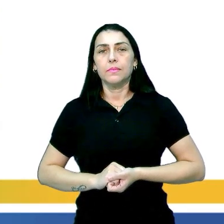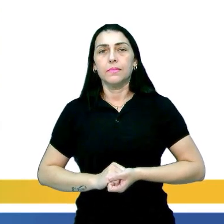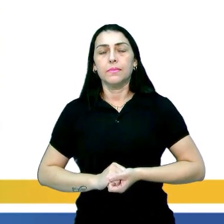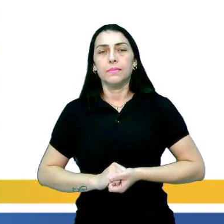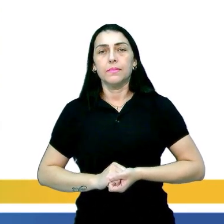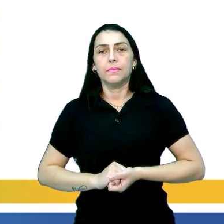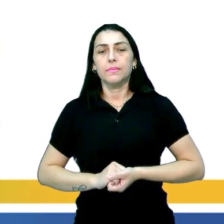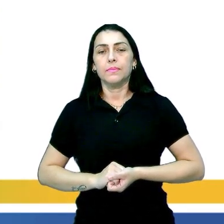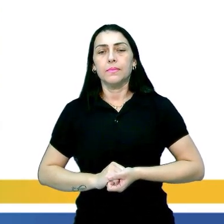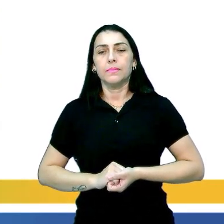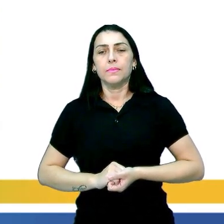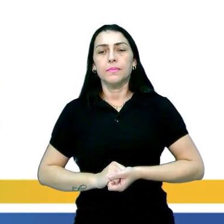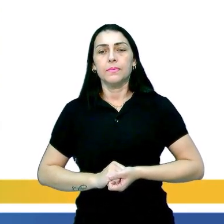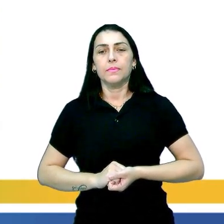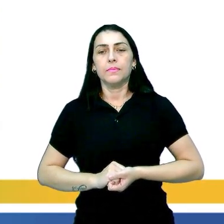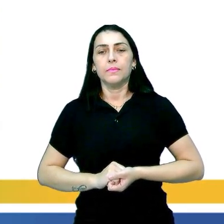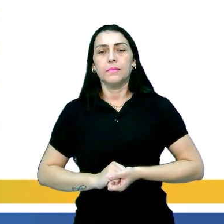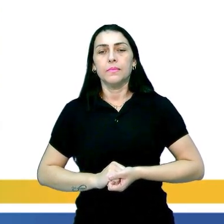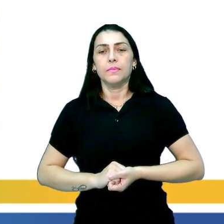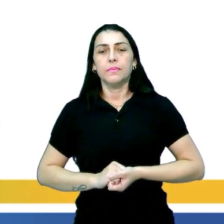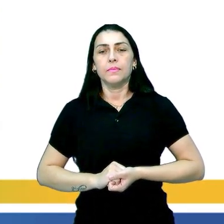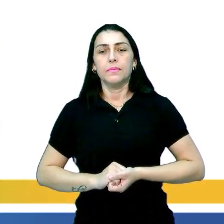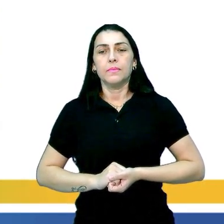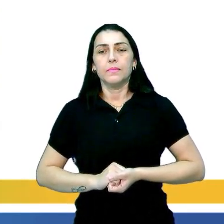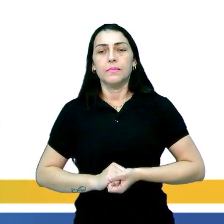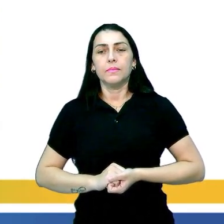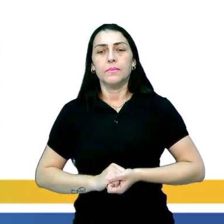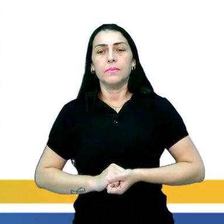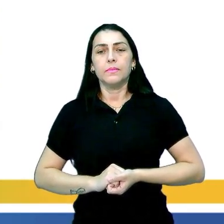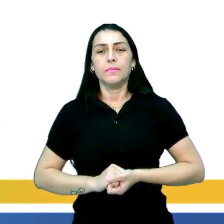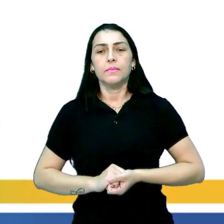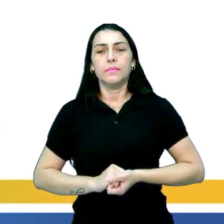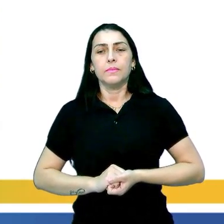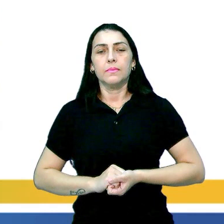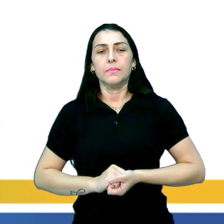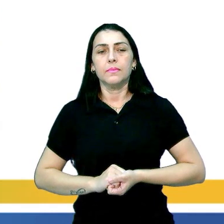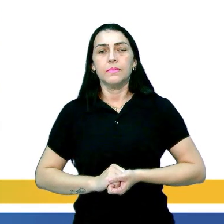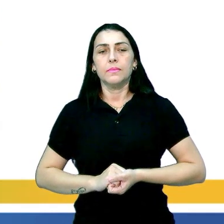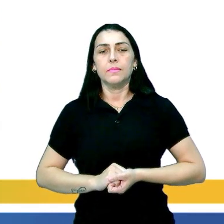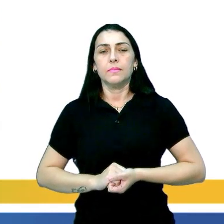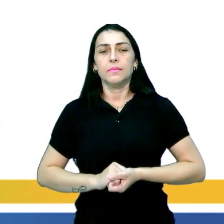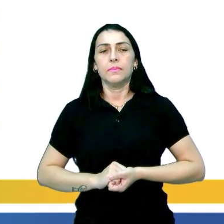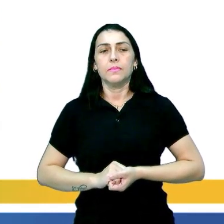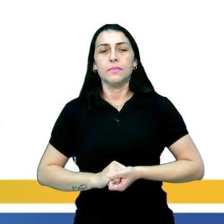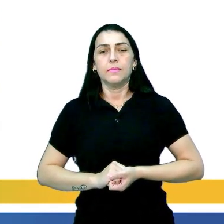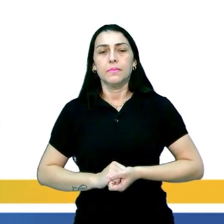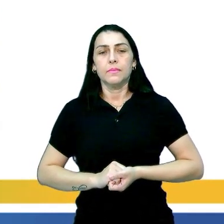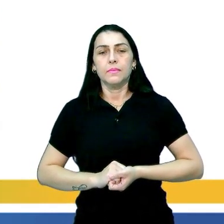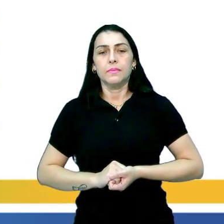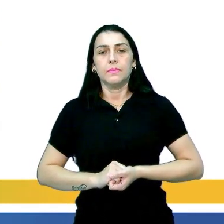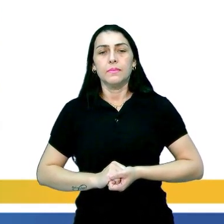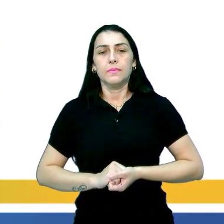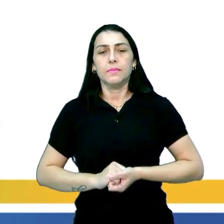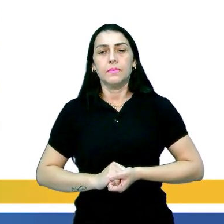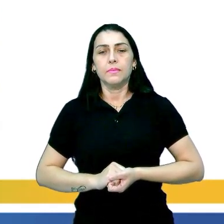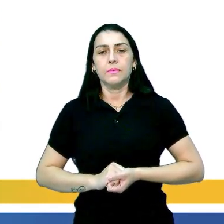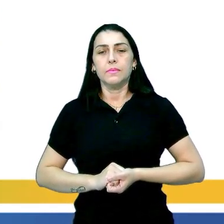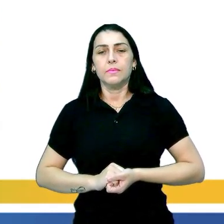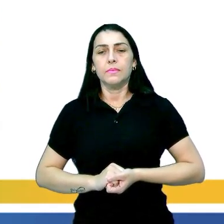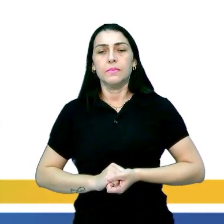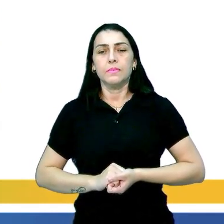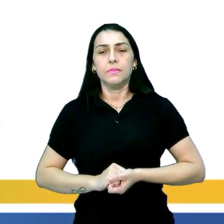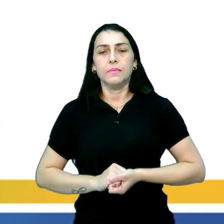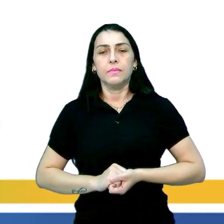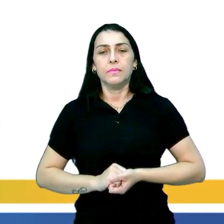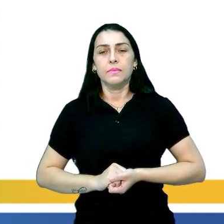and apps can offer you the possibility to pause, save, share, comment, download and